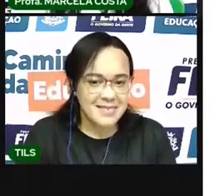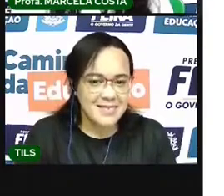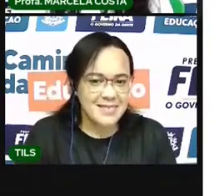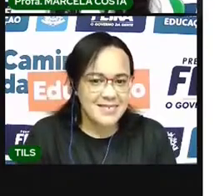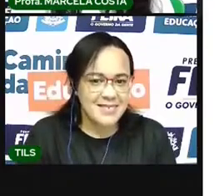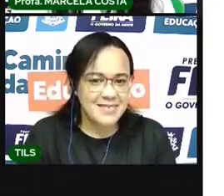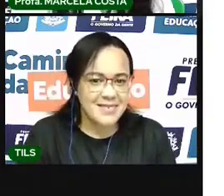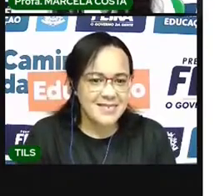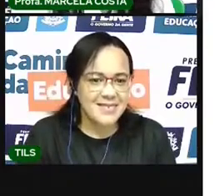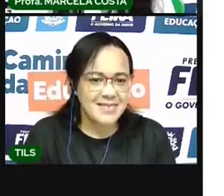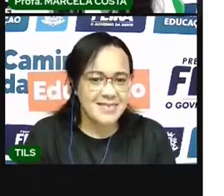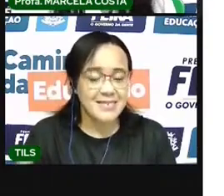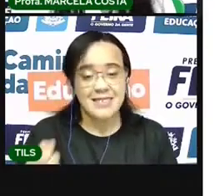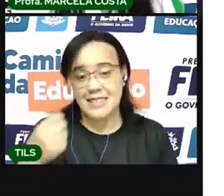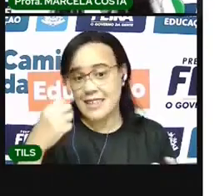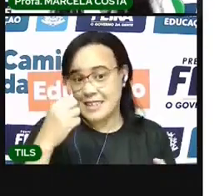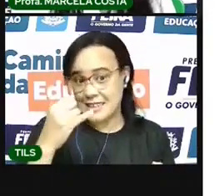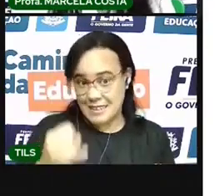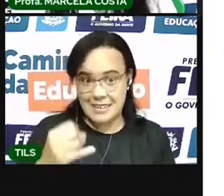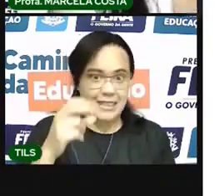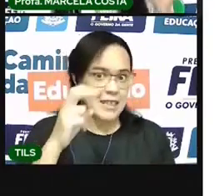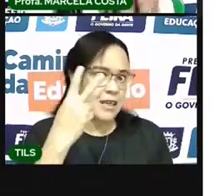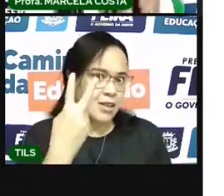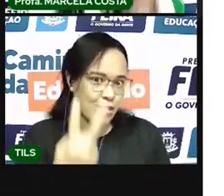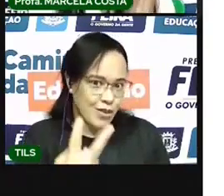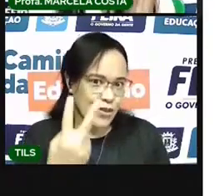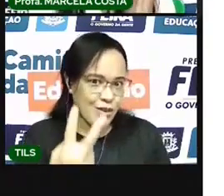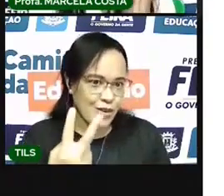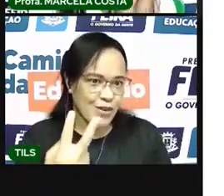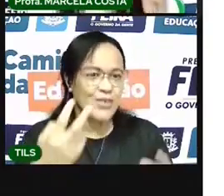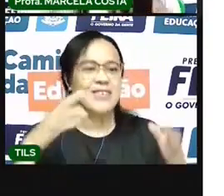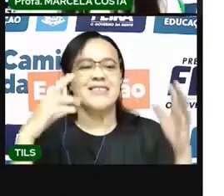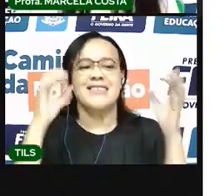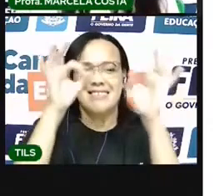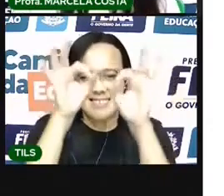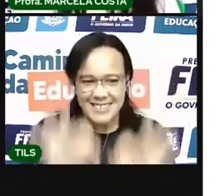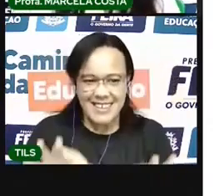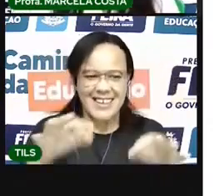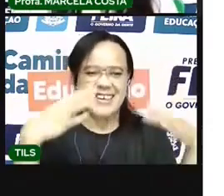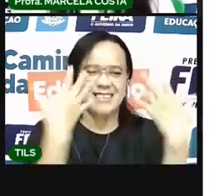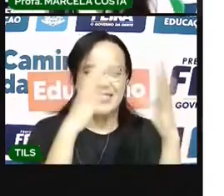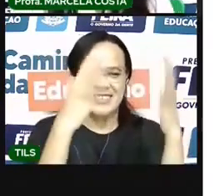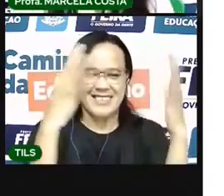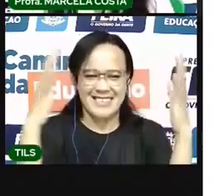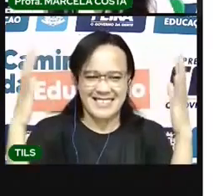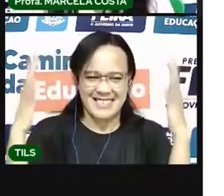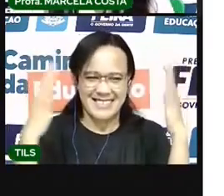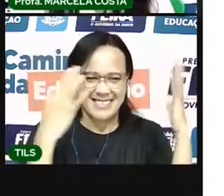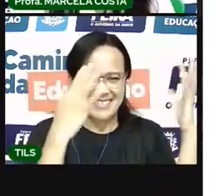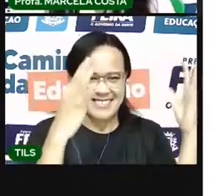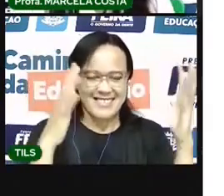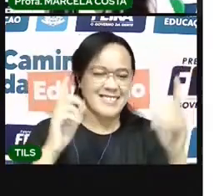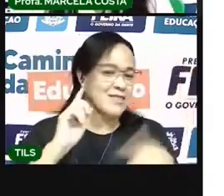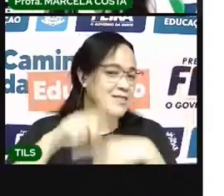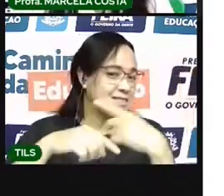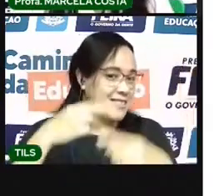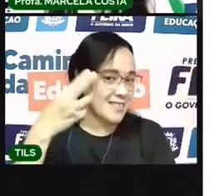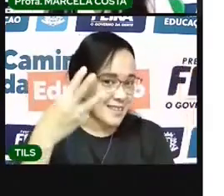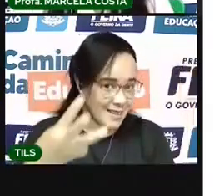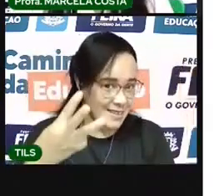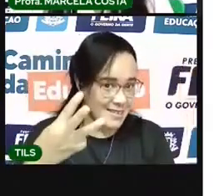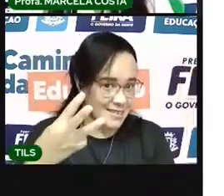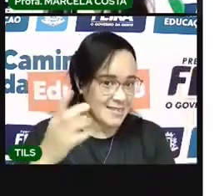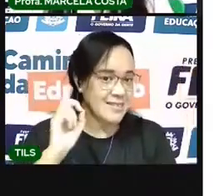Quem disse 2? Acertou. Muito bem. Aí depois do 2. Vem o 3.